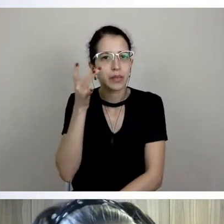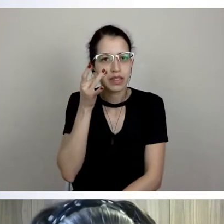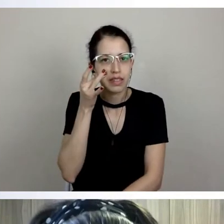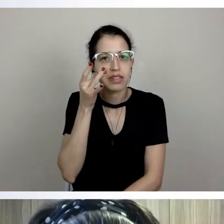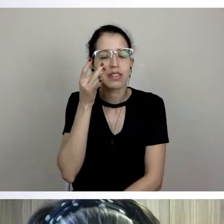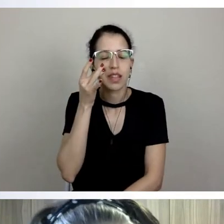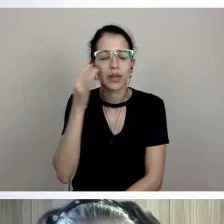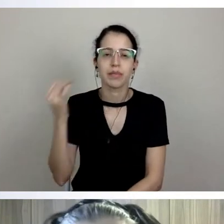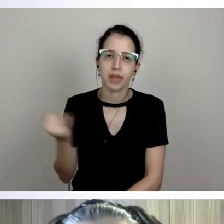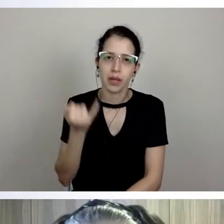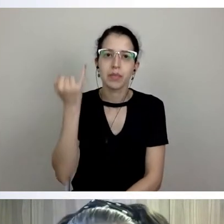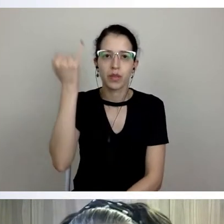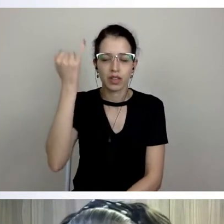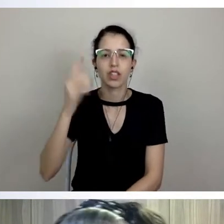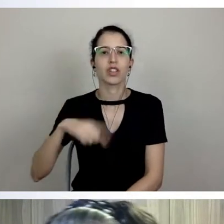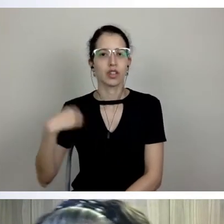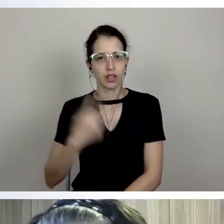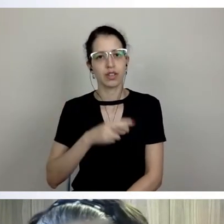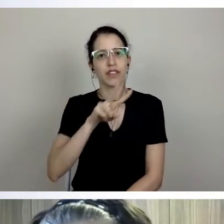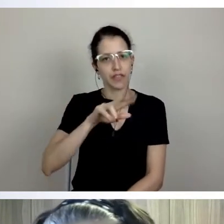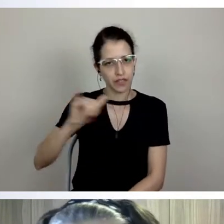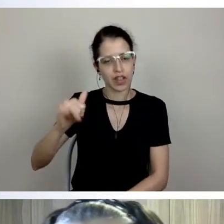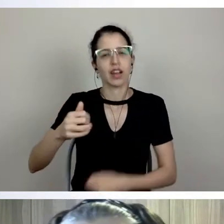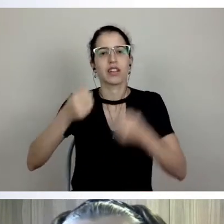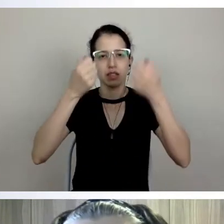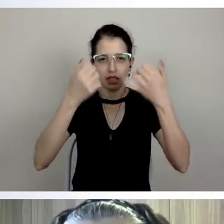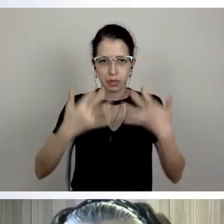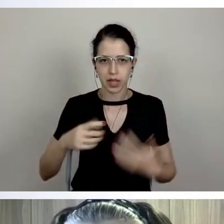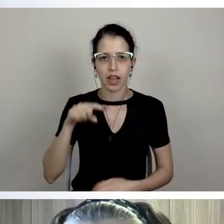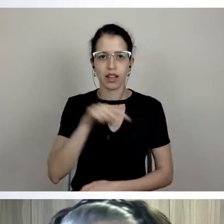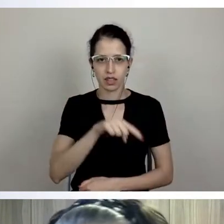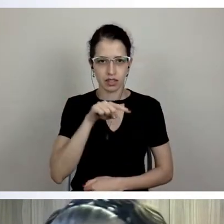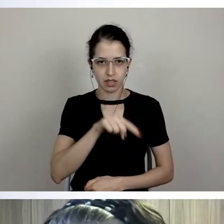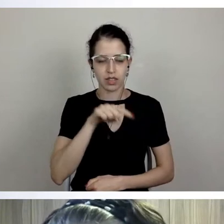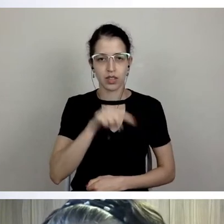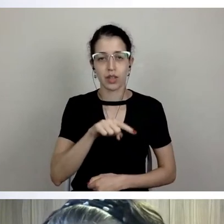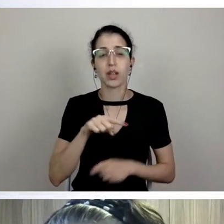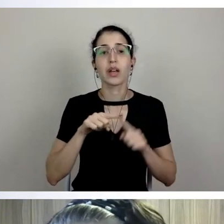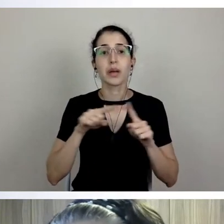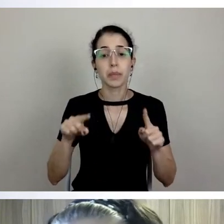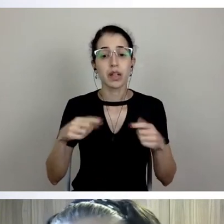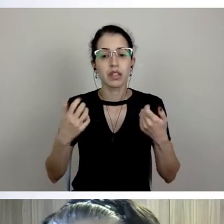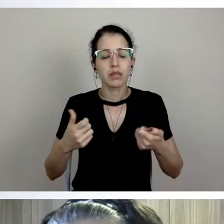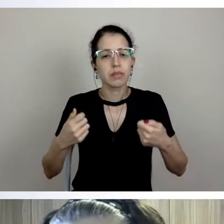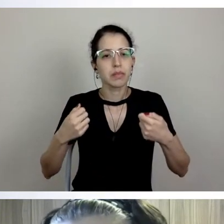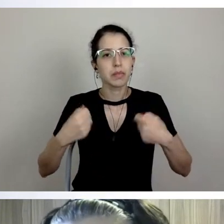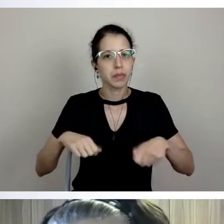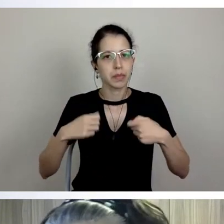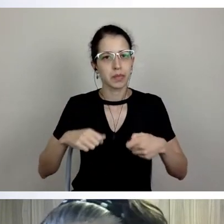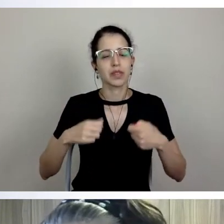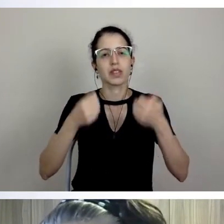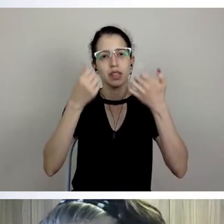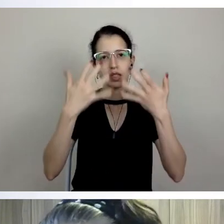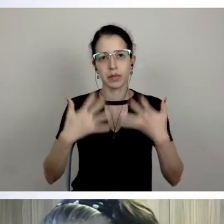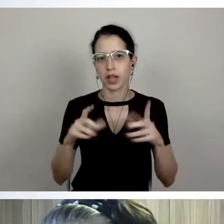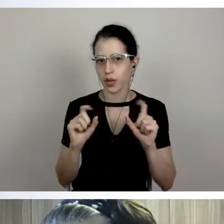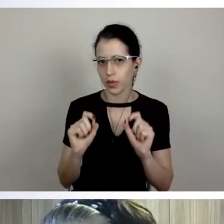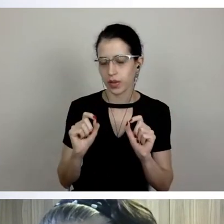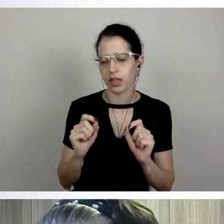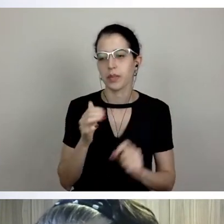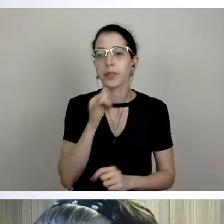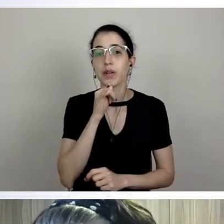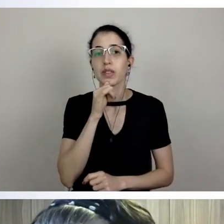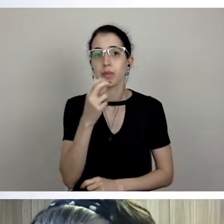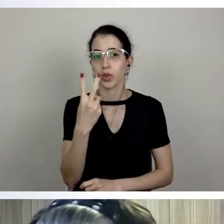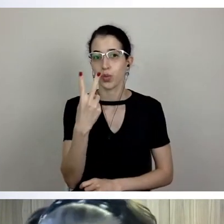principal, a gente vai falar sobre isso, mas eu queria começar por essa outra parte, até para a gente entender melhor o espírito do plano, porque a gente tem aqui, por exemplo, duas questões,